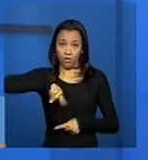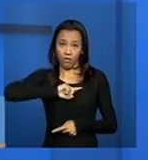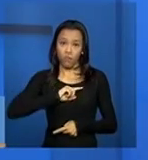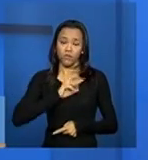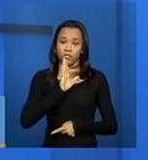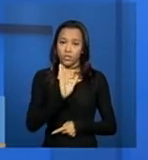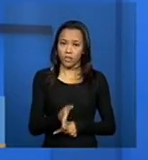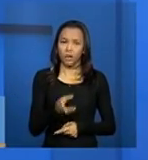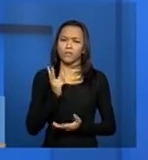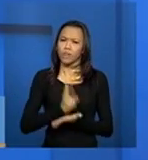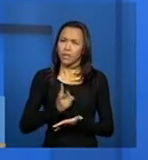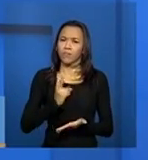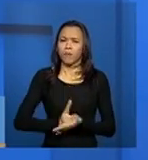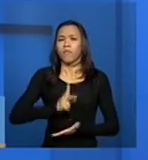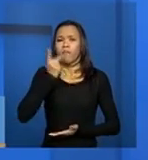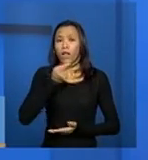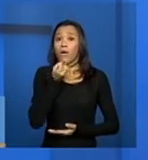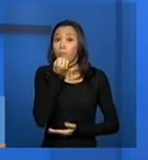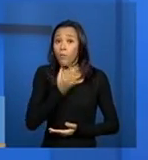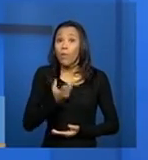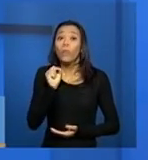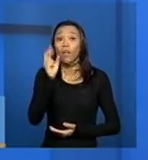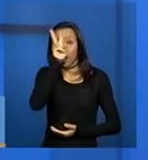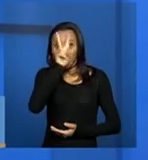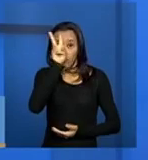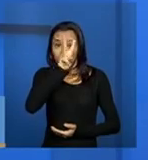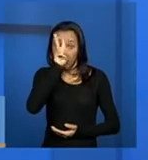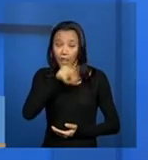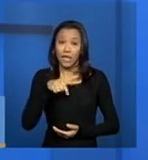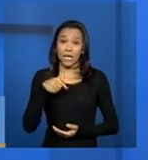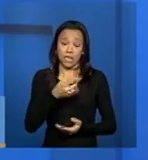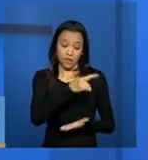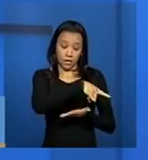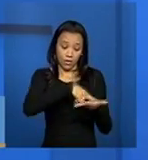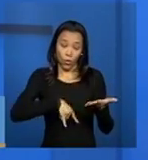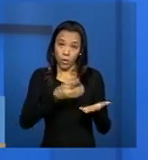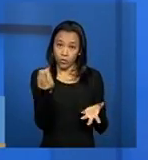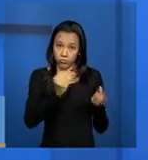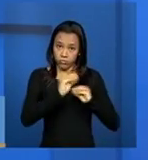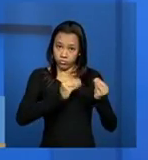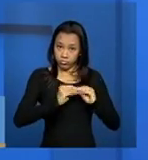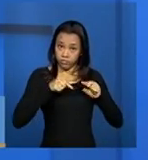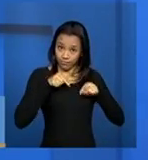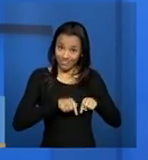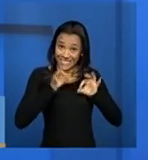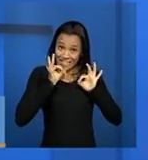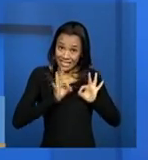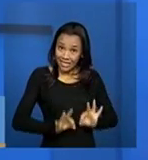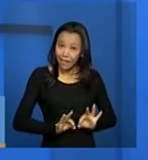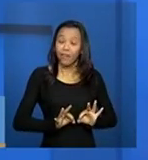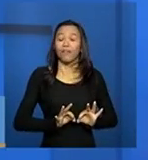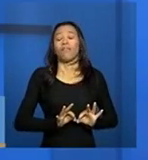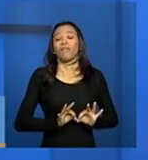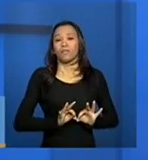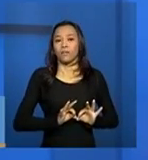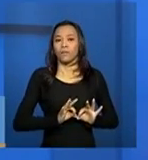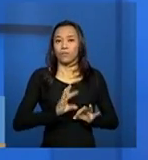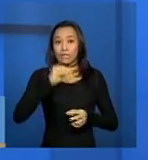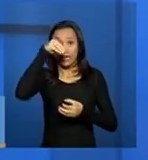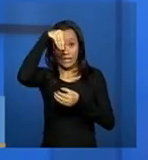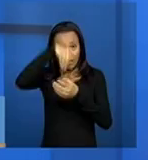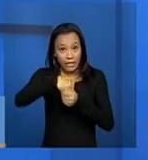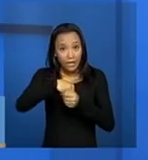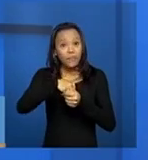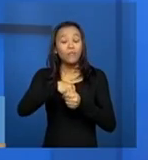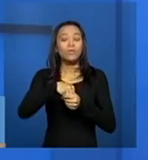corriqueiramente, mas é bom lembrar que cadastro válido é aquele corretamente preenchido dentro do Cadastro Nacional